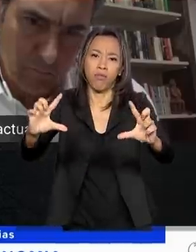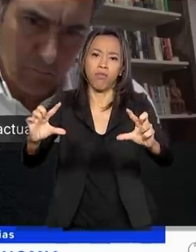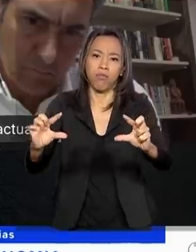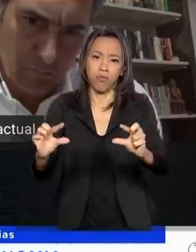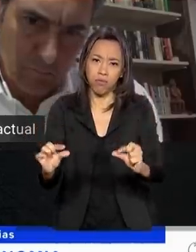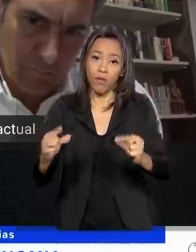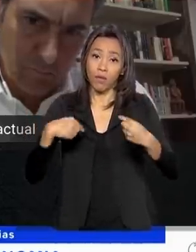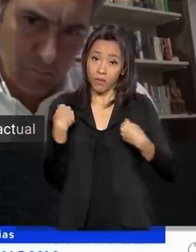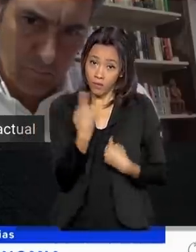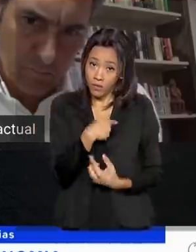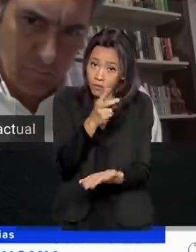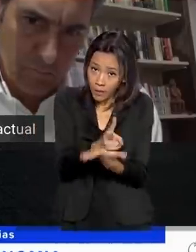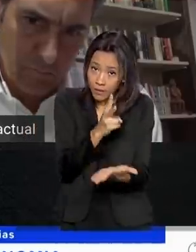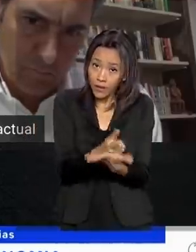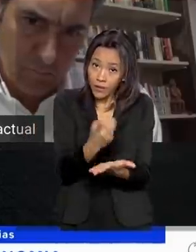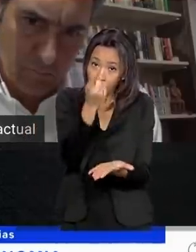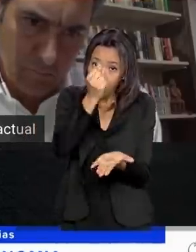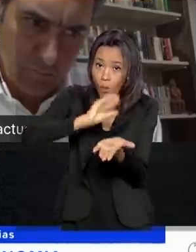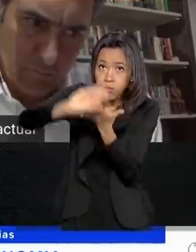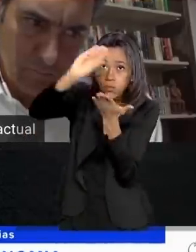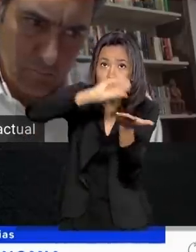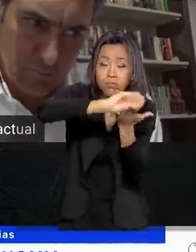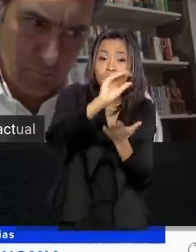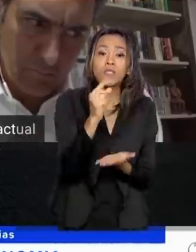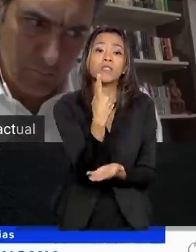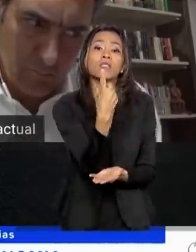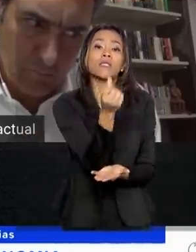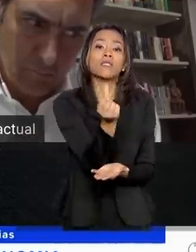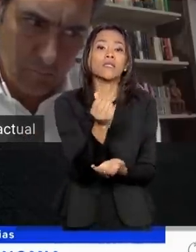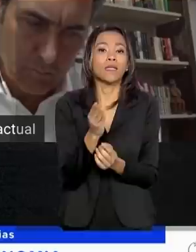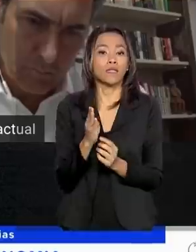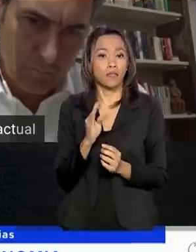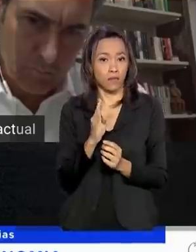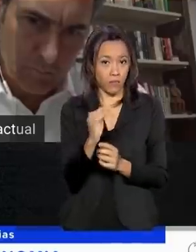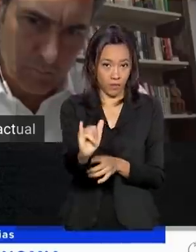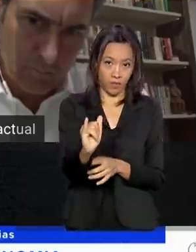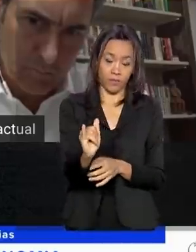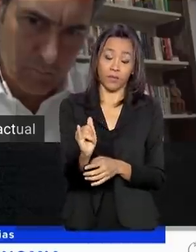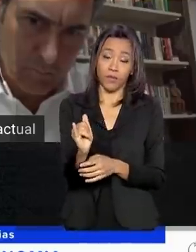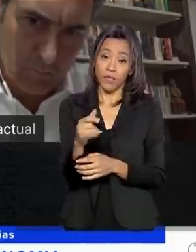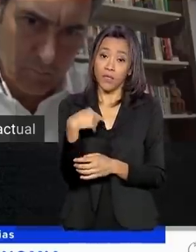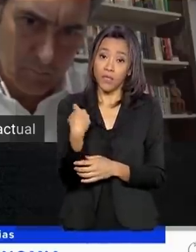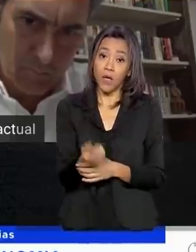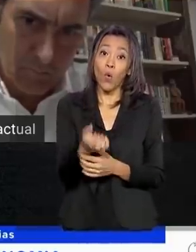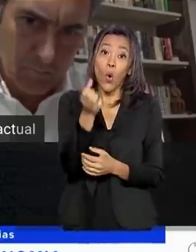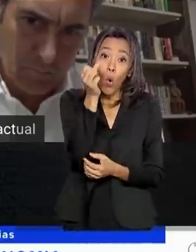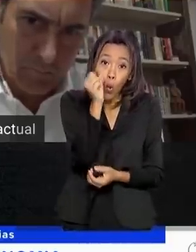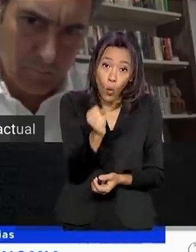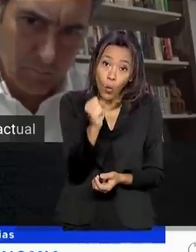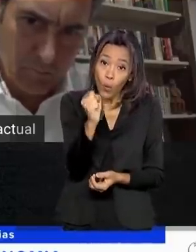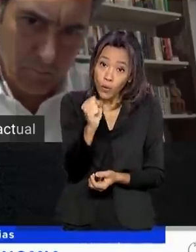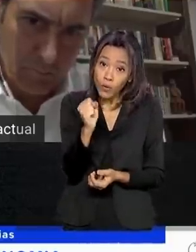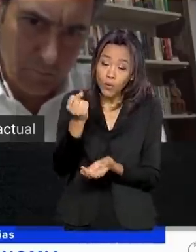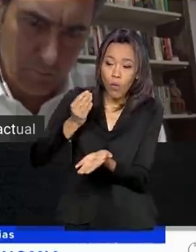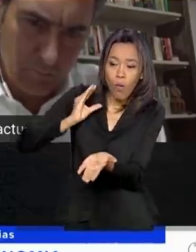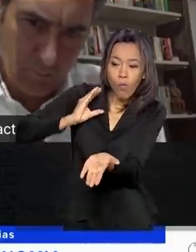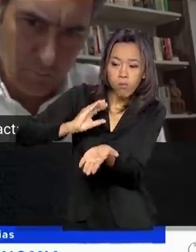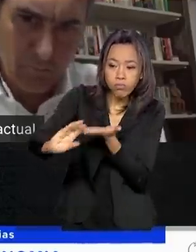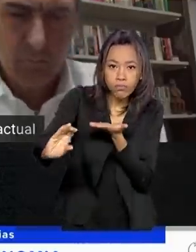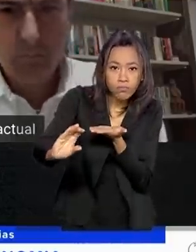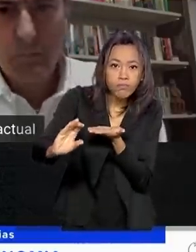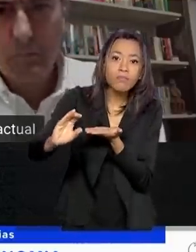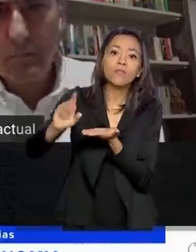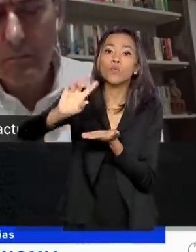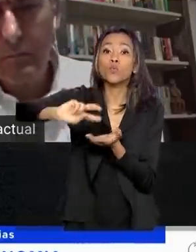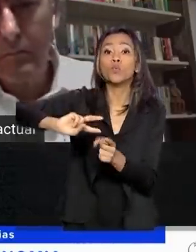repasses de 16 bilhões. Então, 8 transferências a fundo a fundo para a saúde, o dobro do que eles